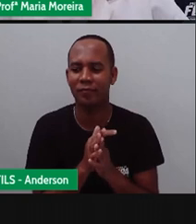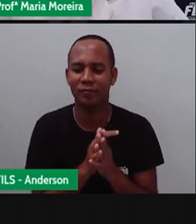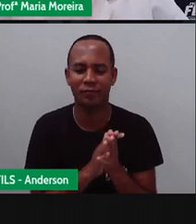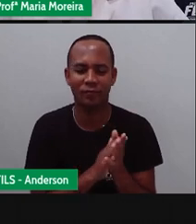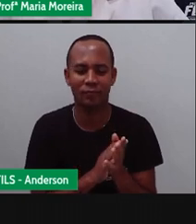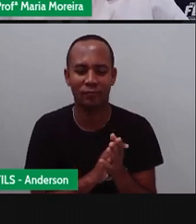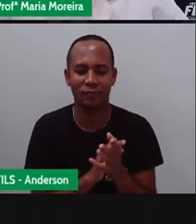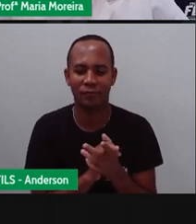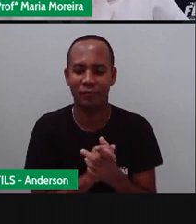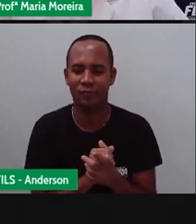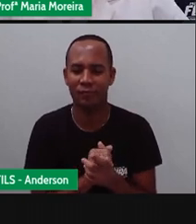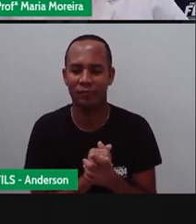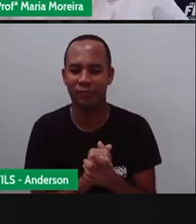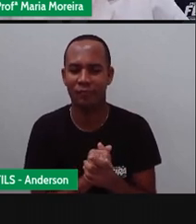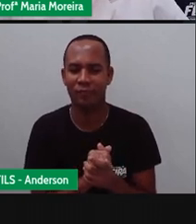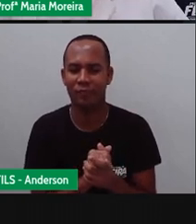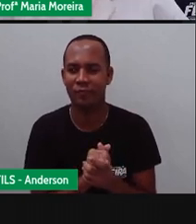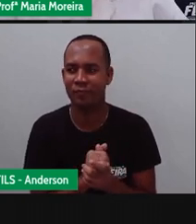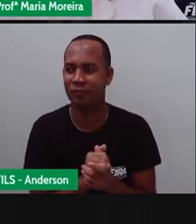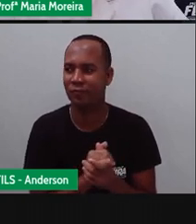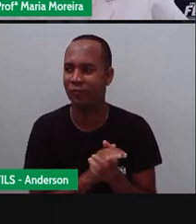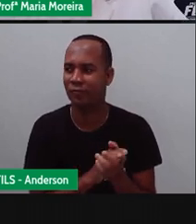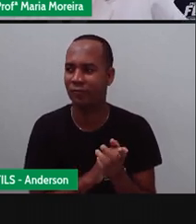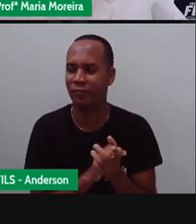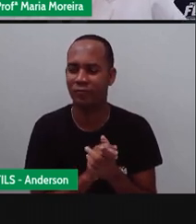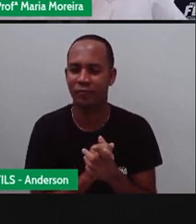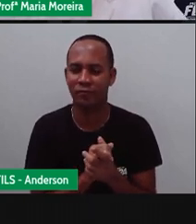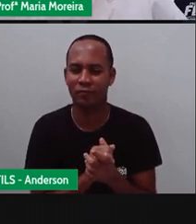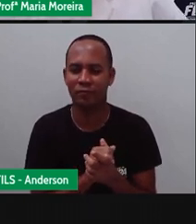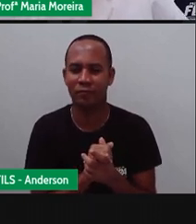Pois é. Vamos descobrir onde fica a escola Maria Helena.